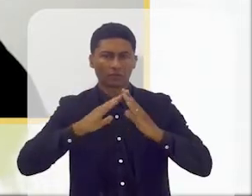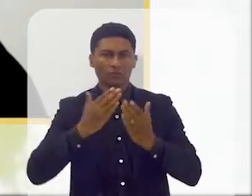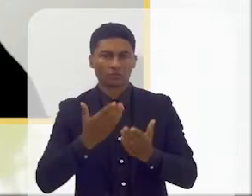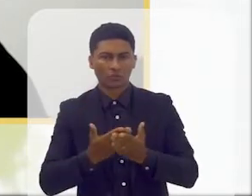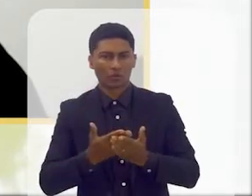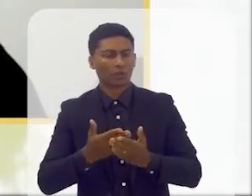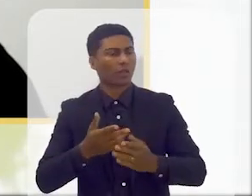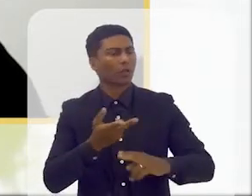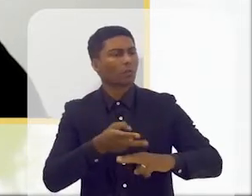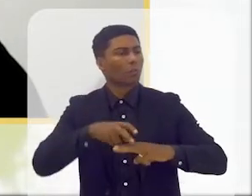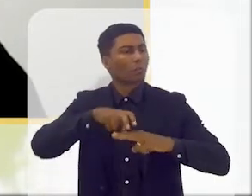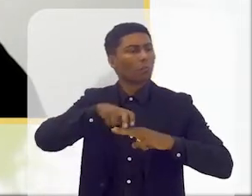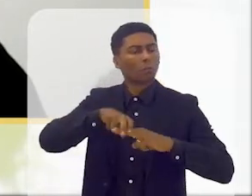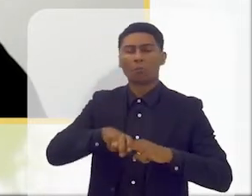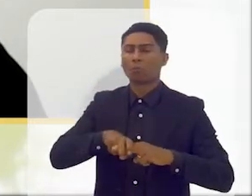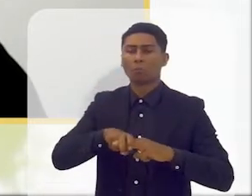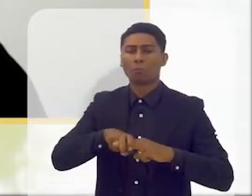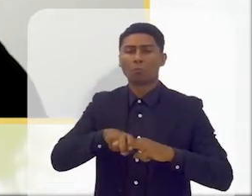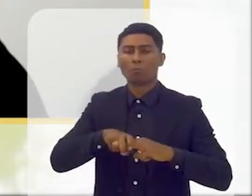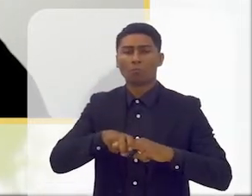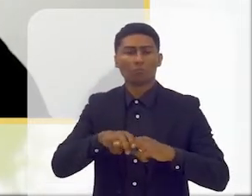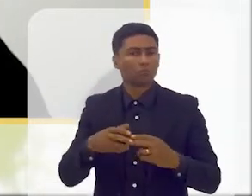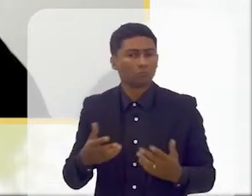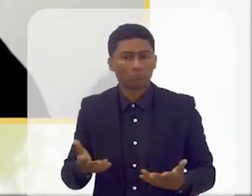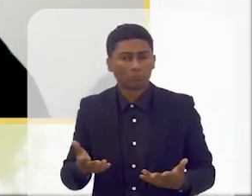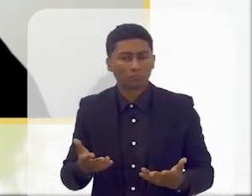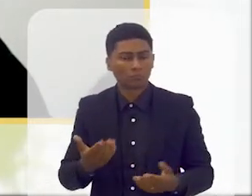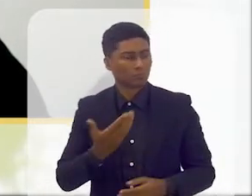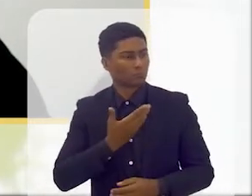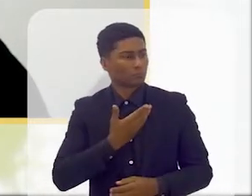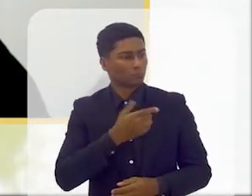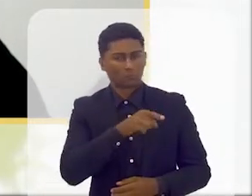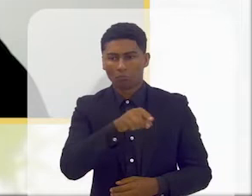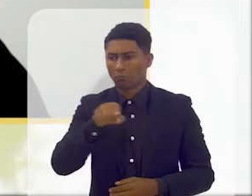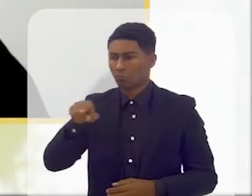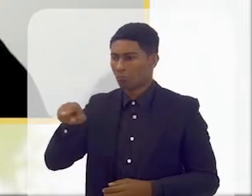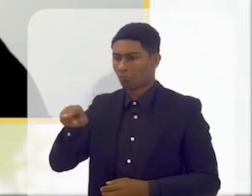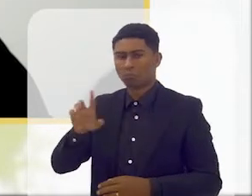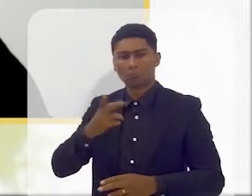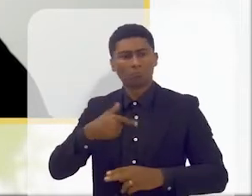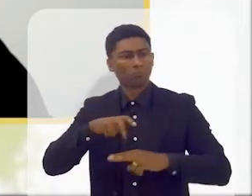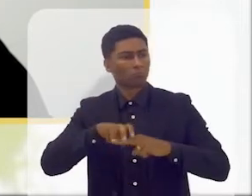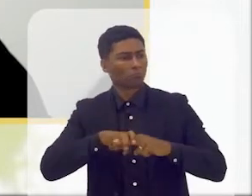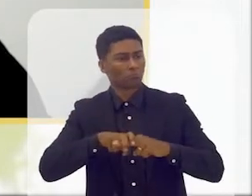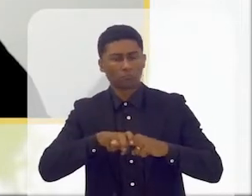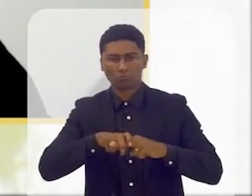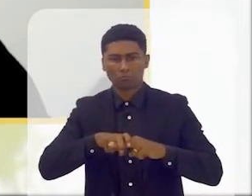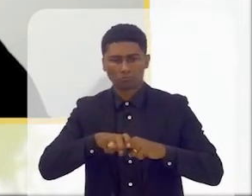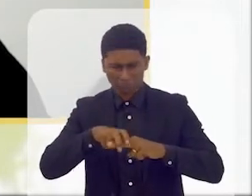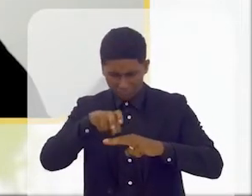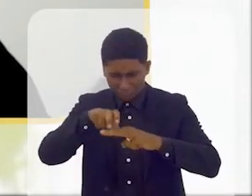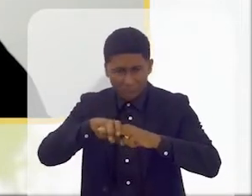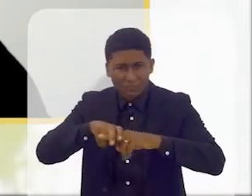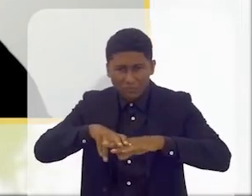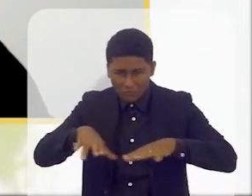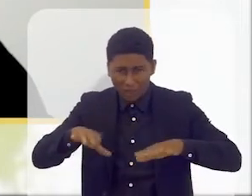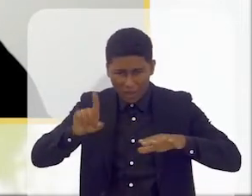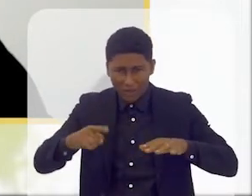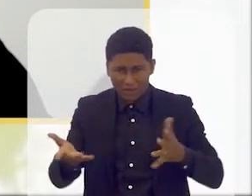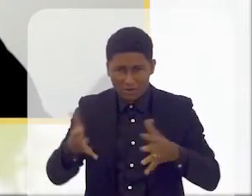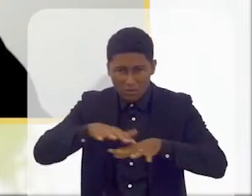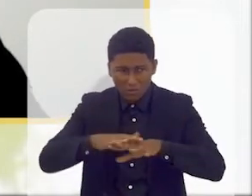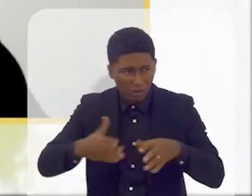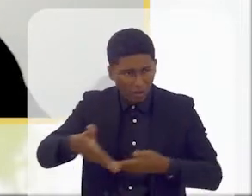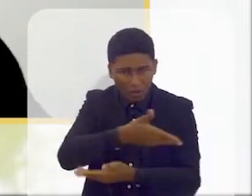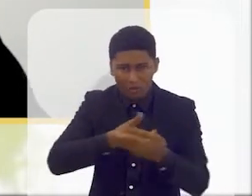na escola sentado num banco com os outros colegas não é inclusão, não é integração. Eu